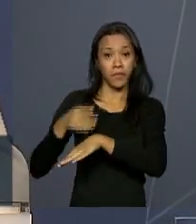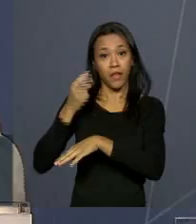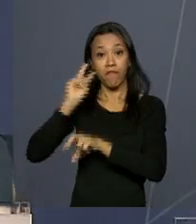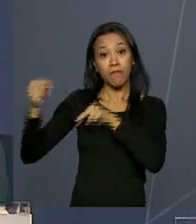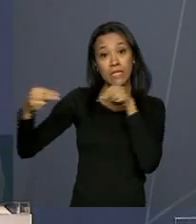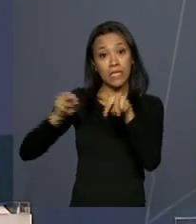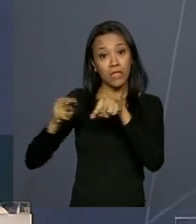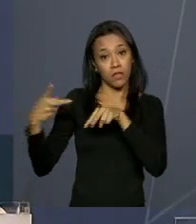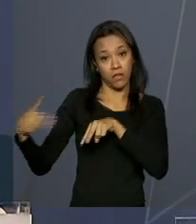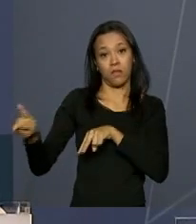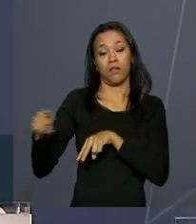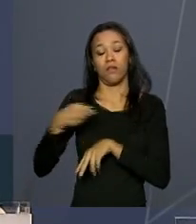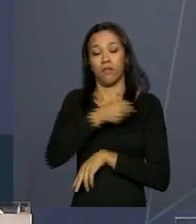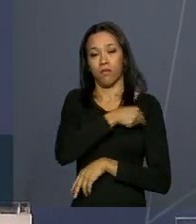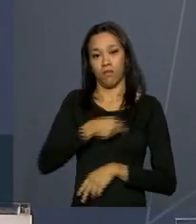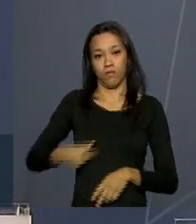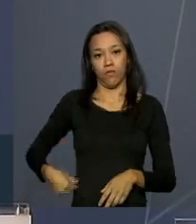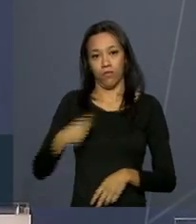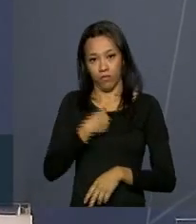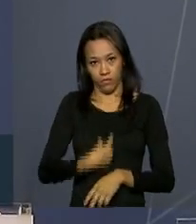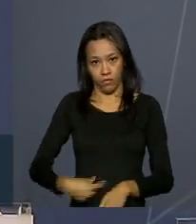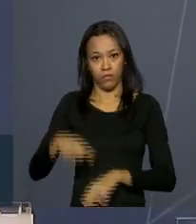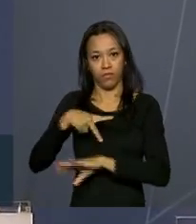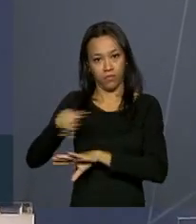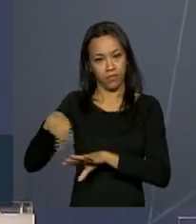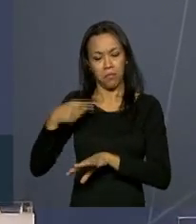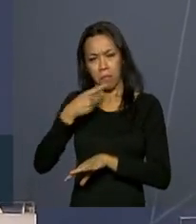também os sinais são bem positivos.